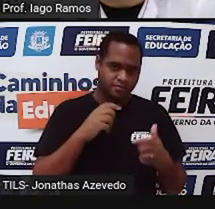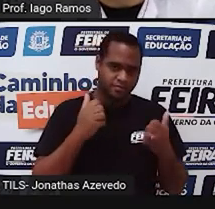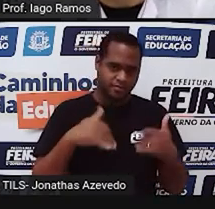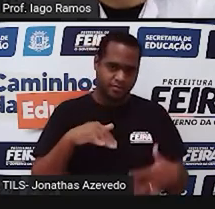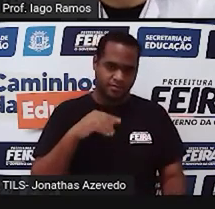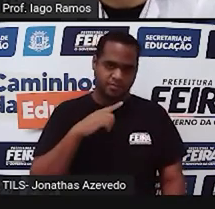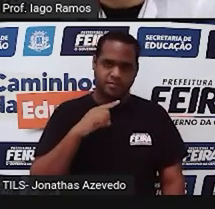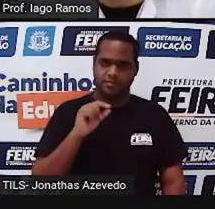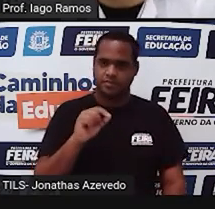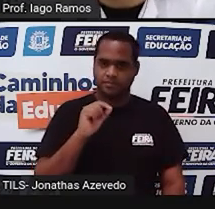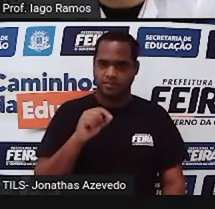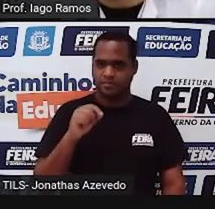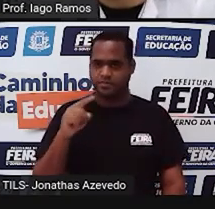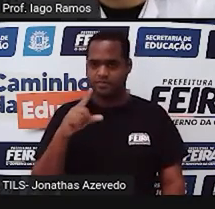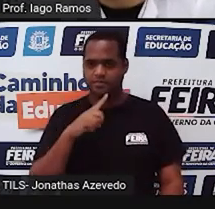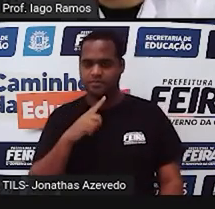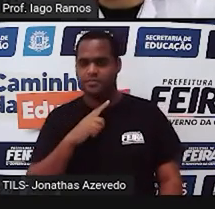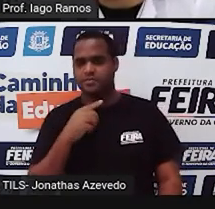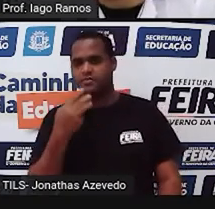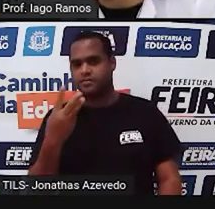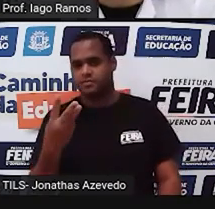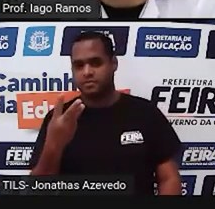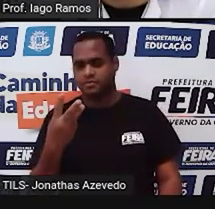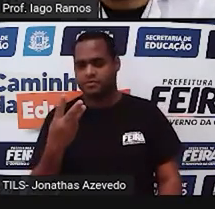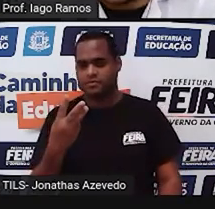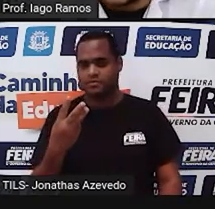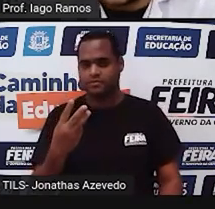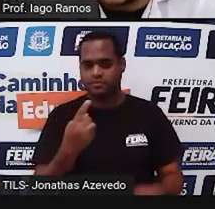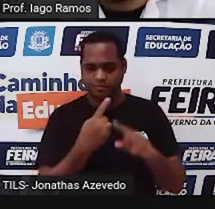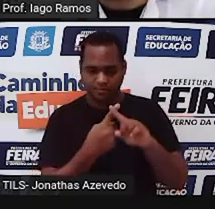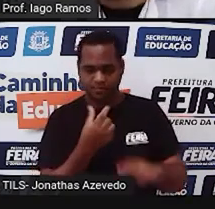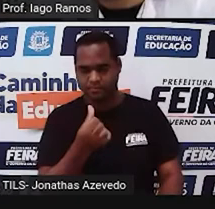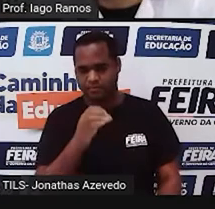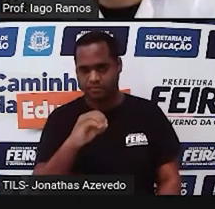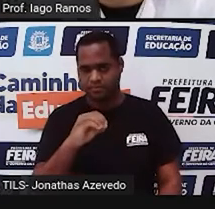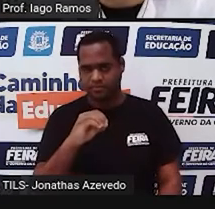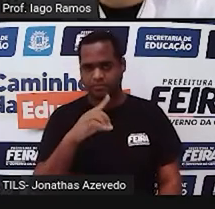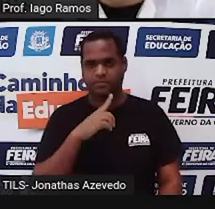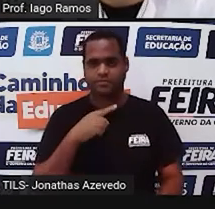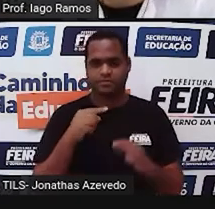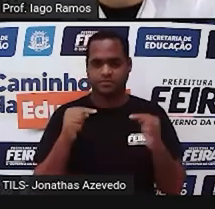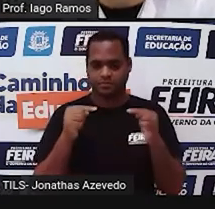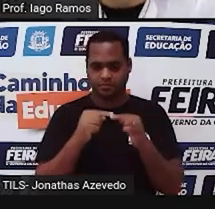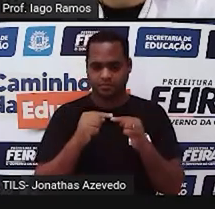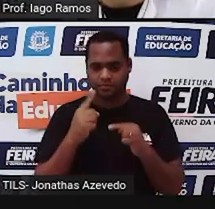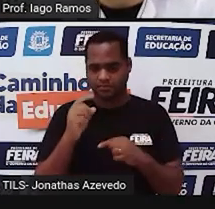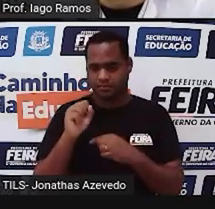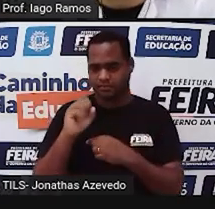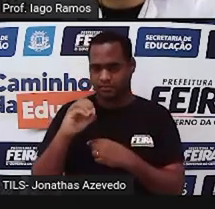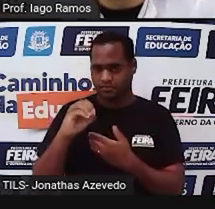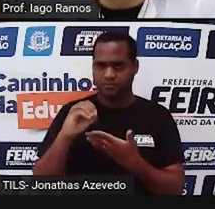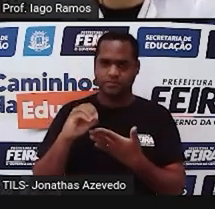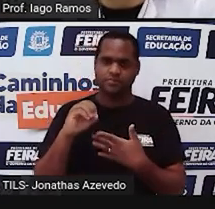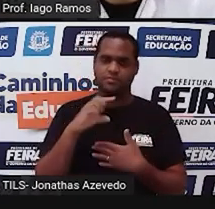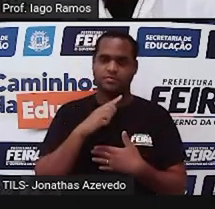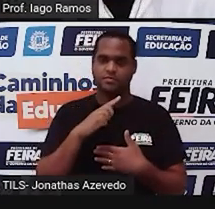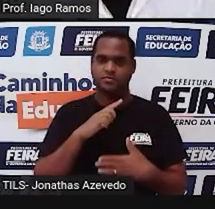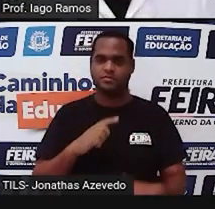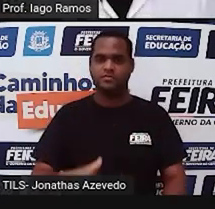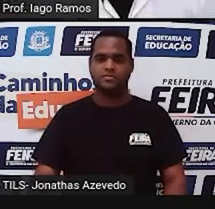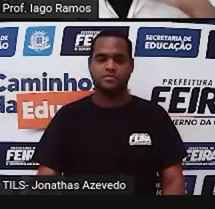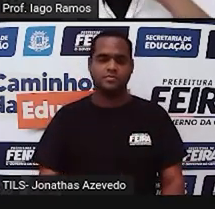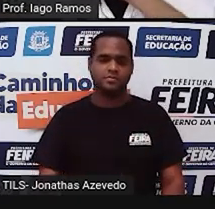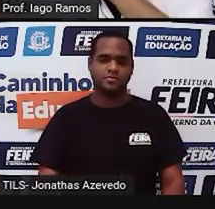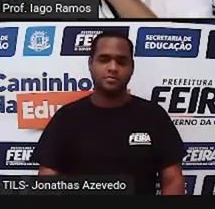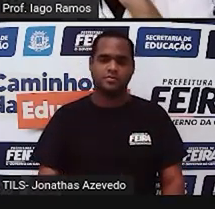ângulos de 60, três ângulos iguais, posso fazer três vezes 60, que é igual também a 180. Beleza, olha só